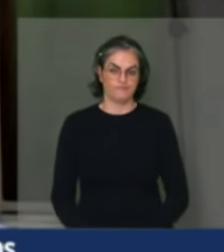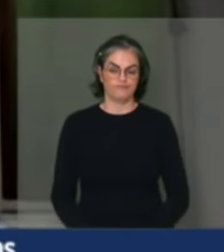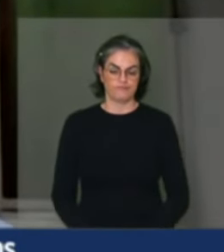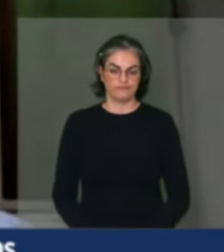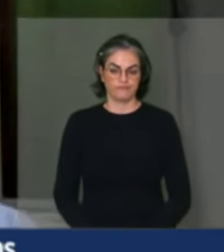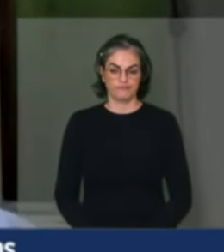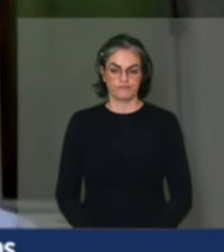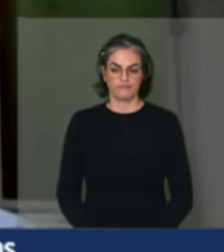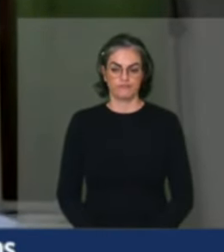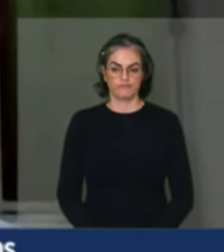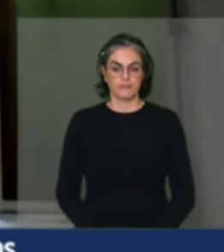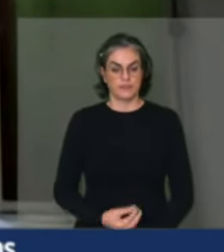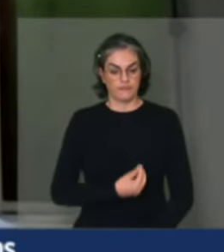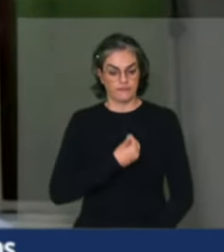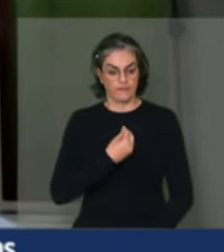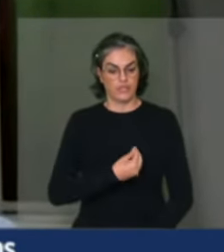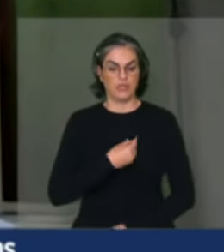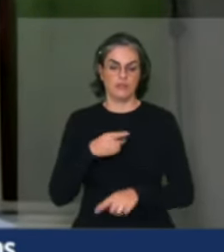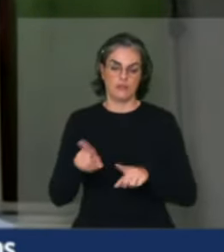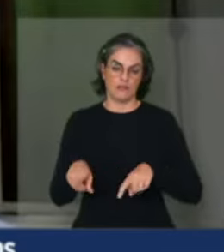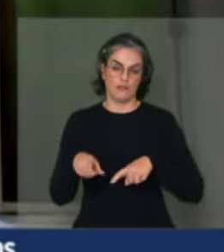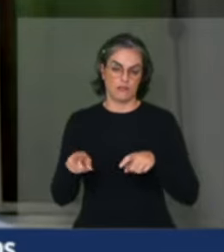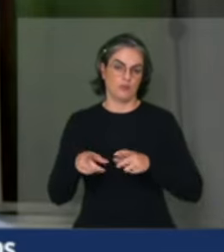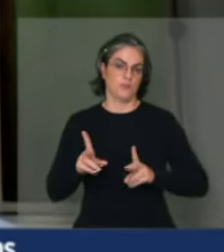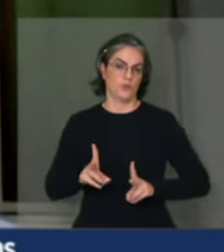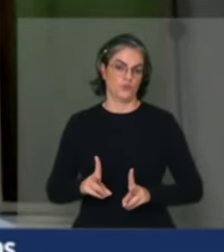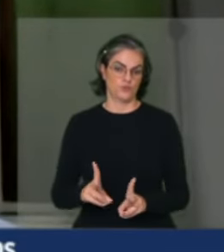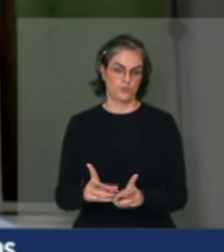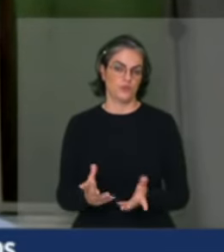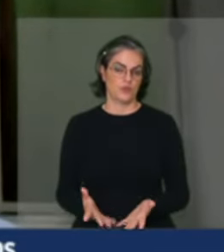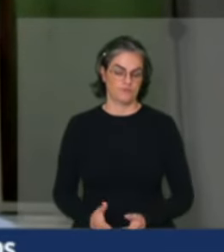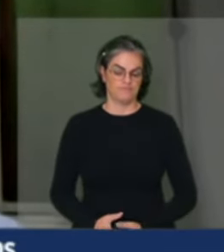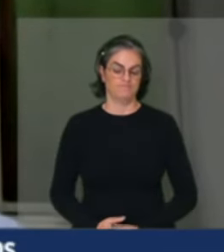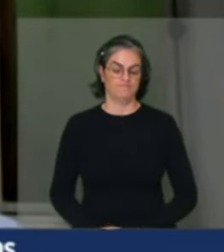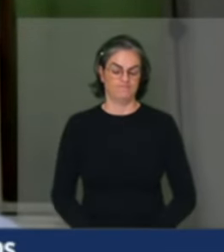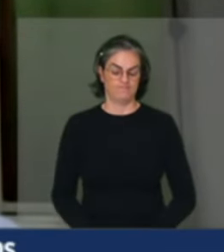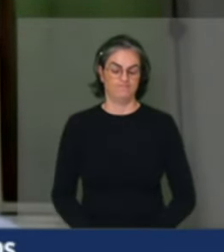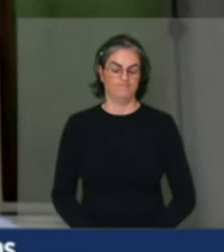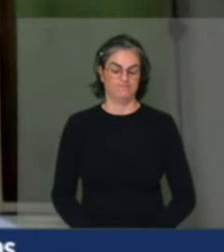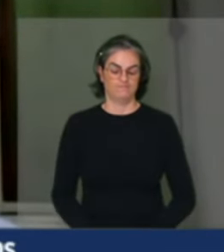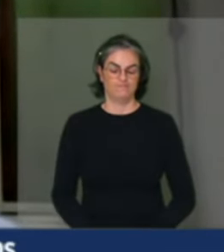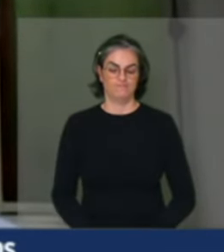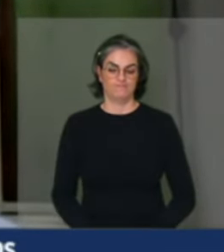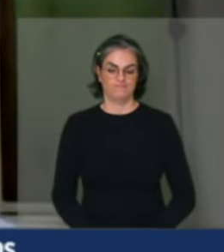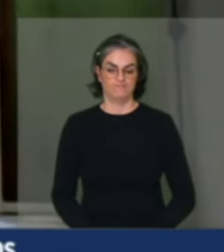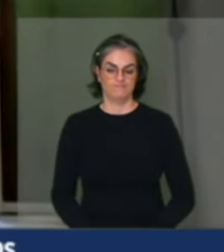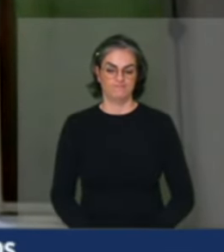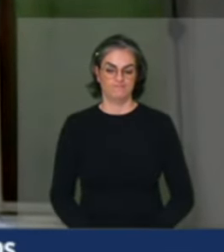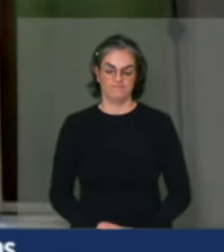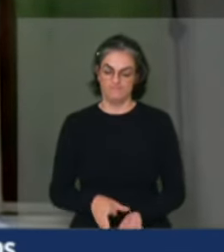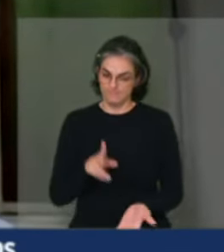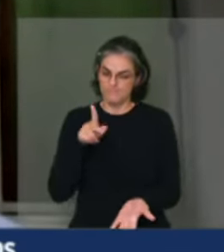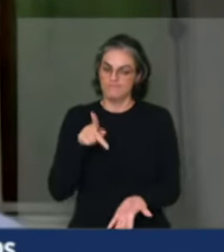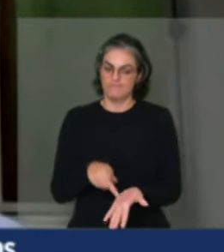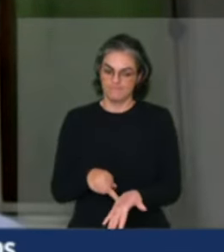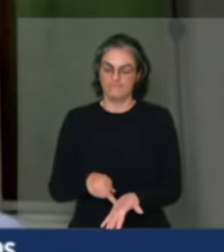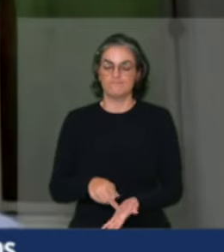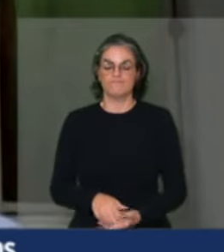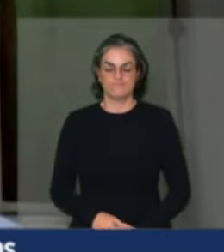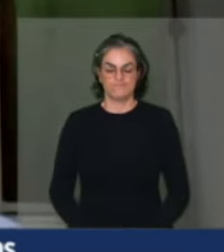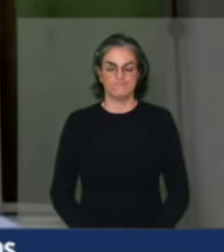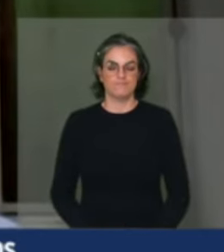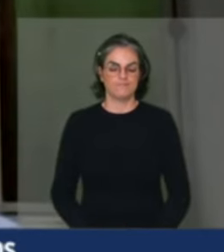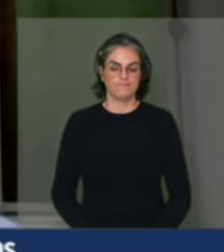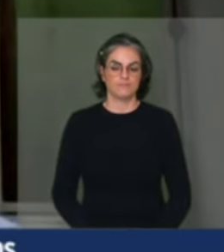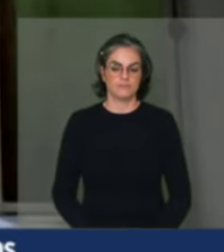sustentação da vida no campo, isso é algo muito, muito real. Há